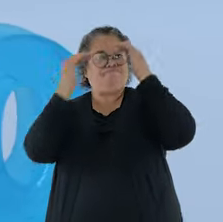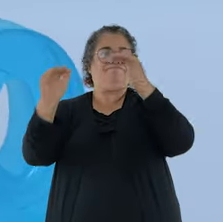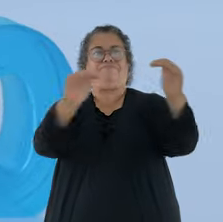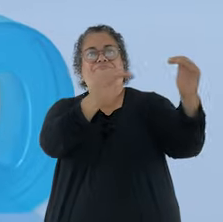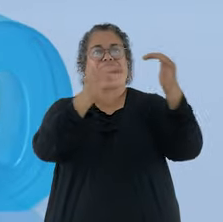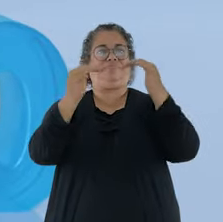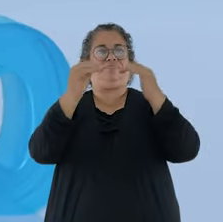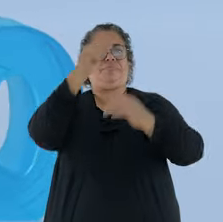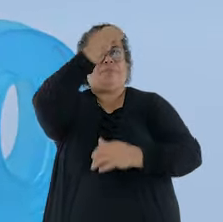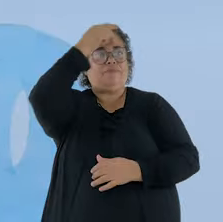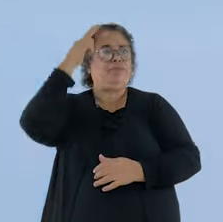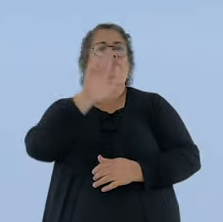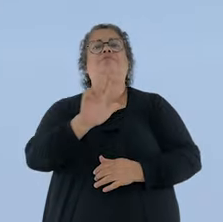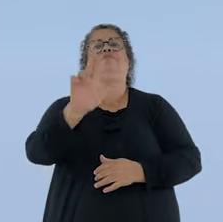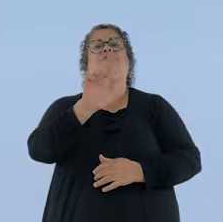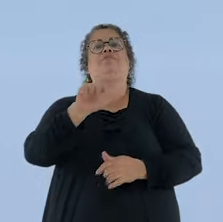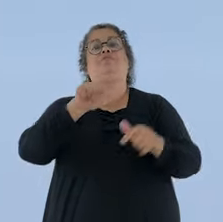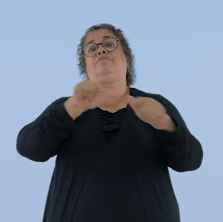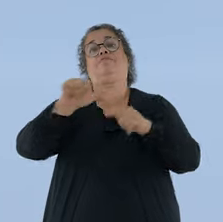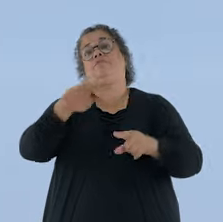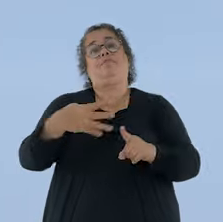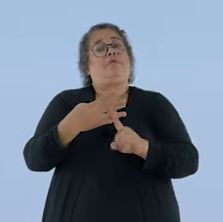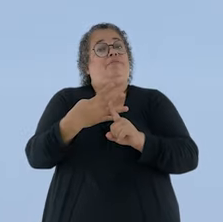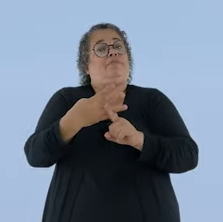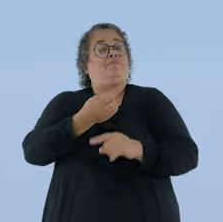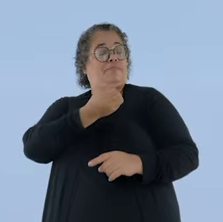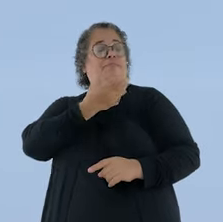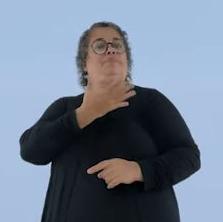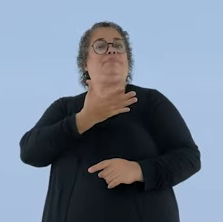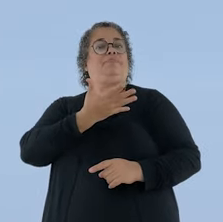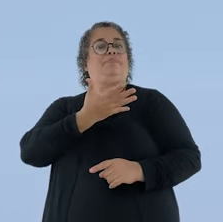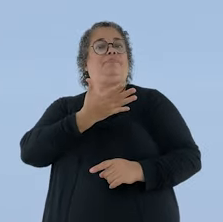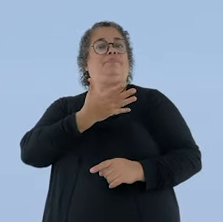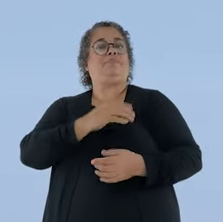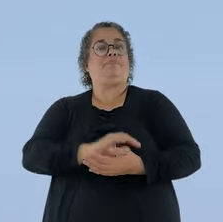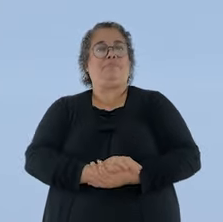respeito para todo mundo ver. Prefeitura de Uberlândia. Fazer mais, fazer bem.